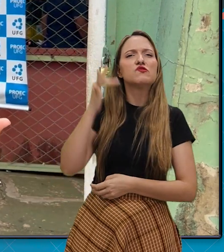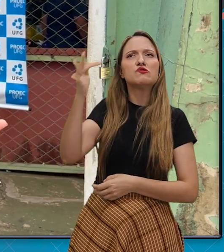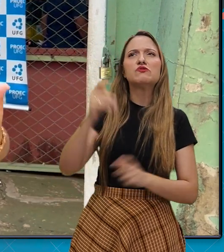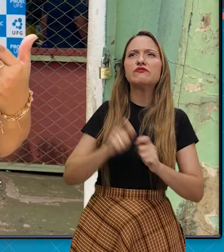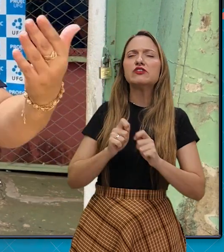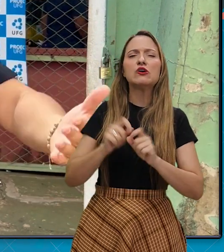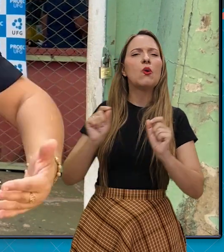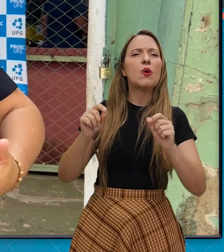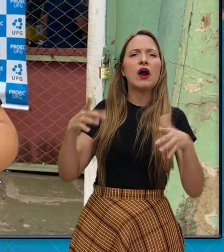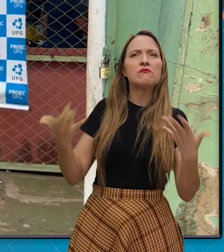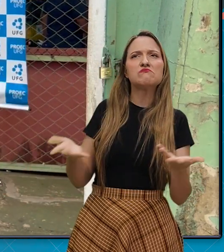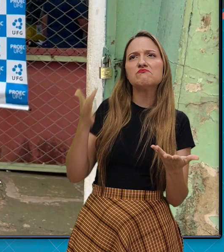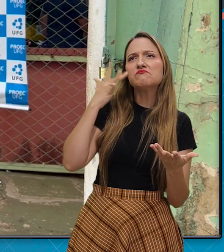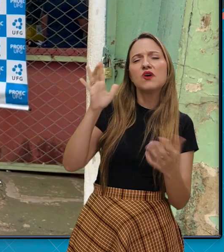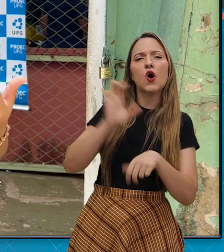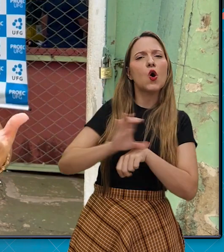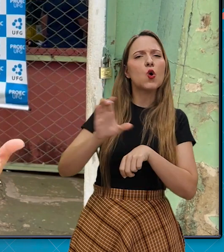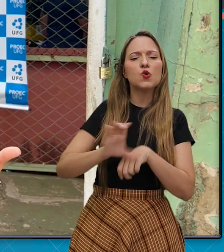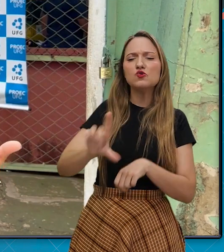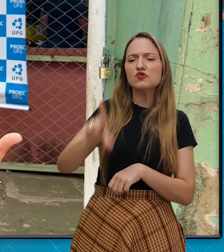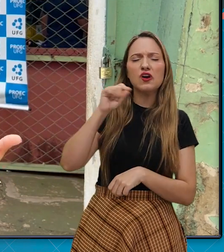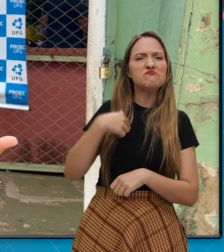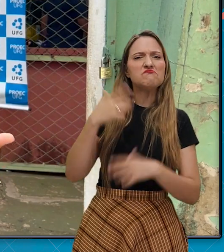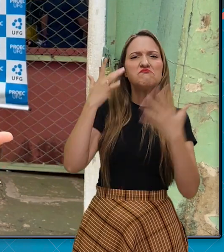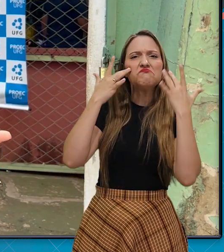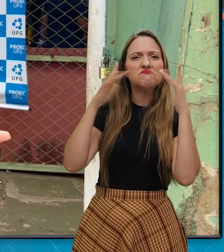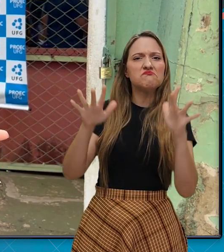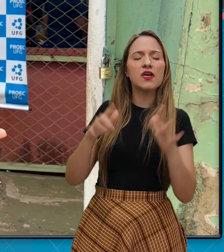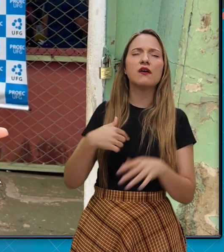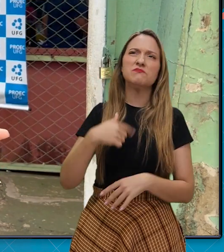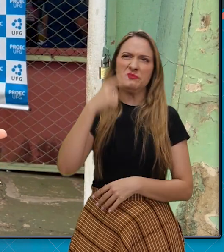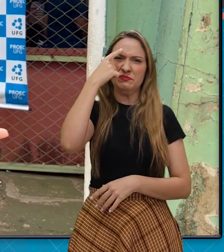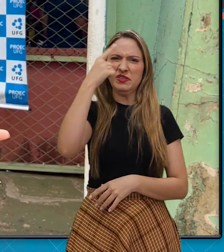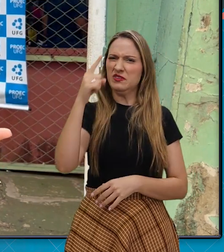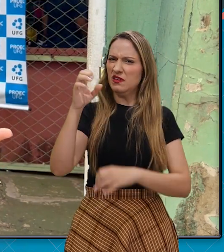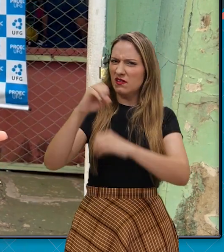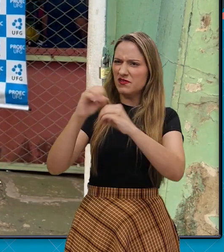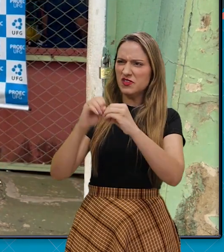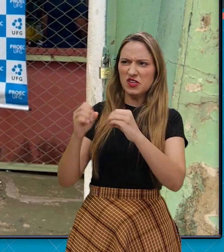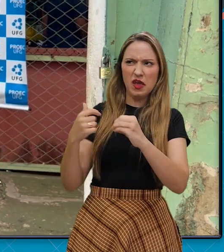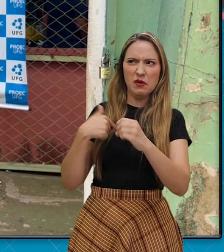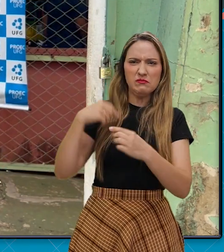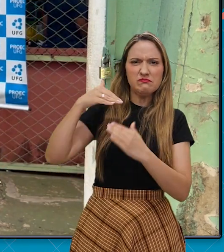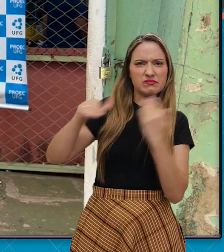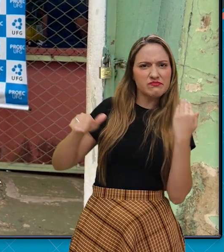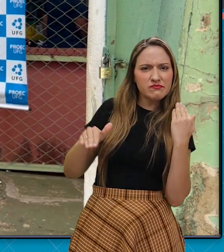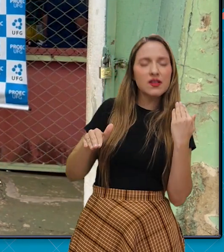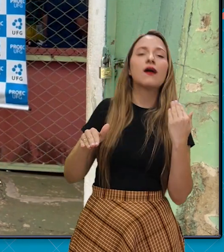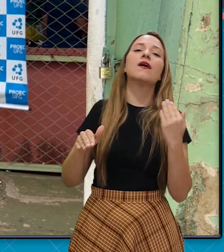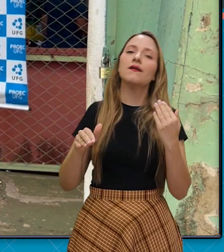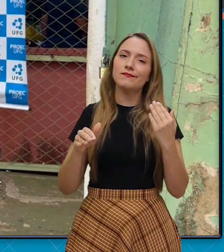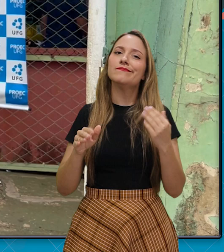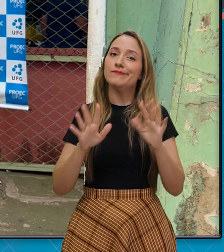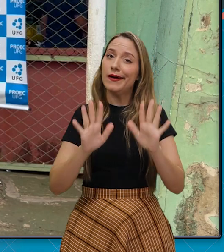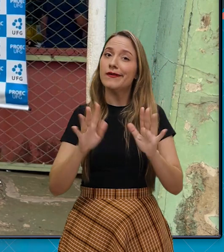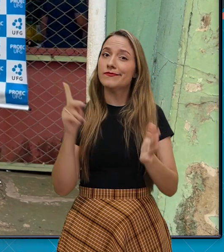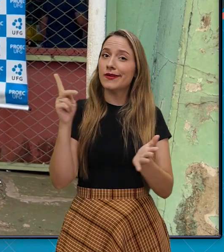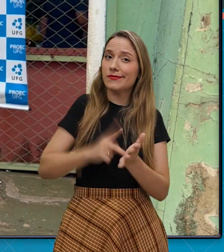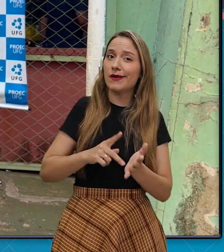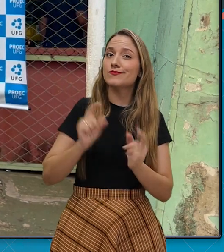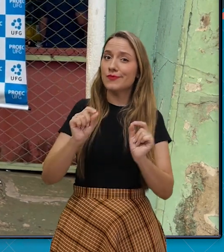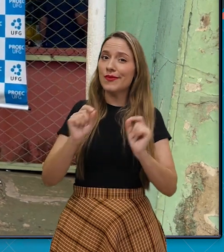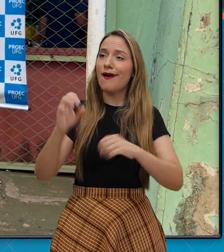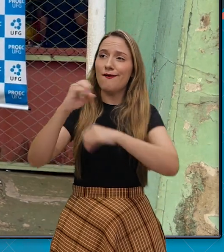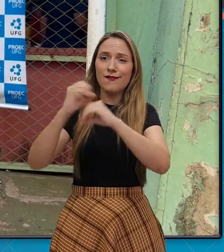ideia do que fazer, de que curso. Tem muitos que acham que a universidade está muito longe da realidade deles. Na